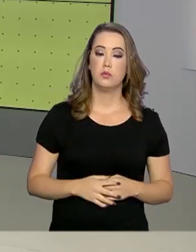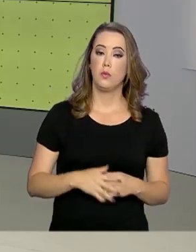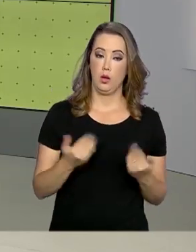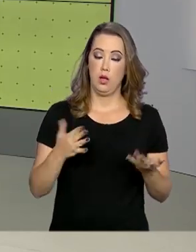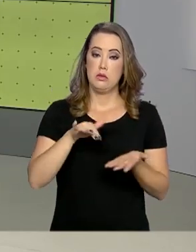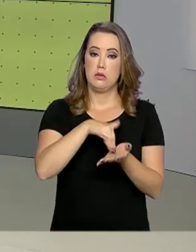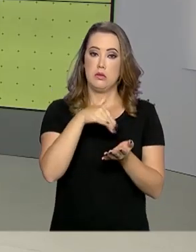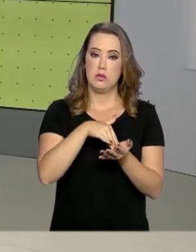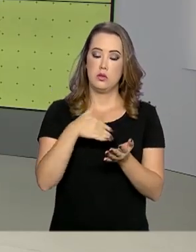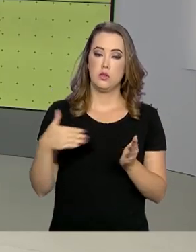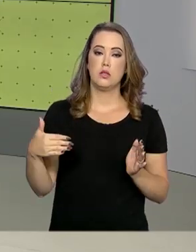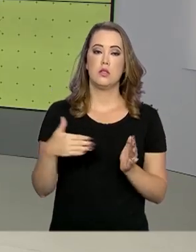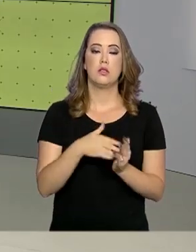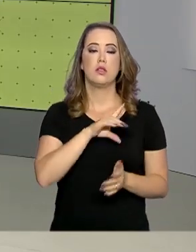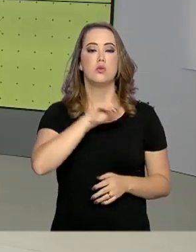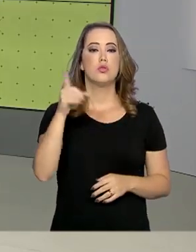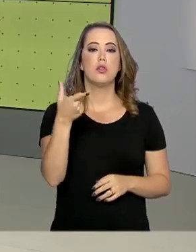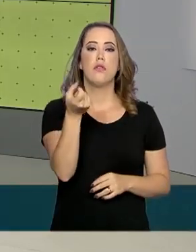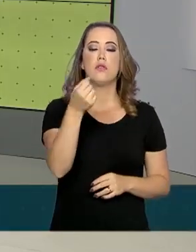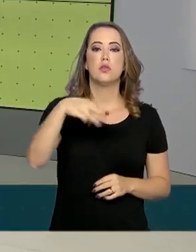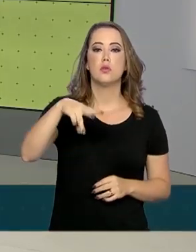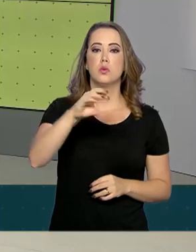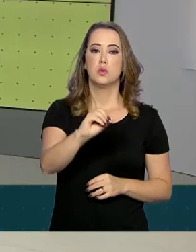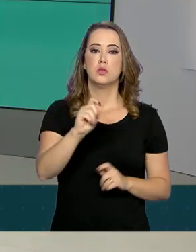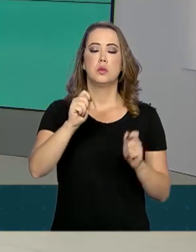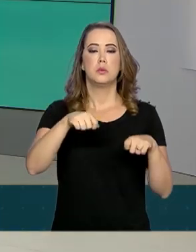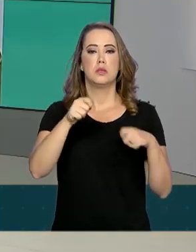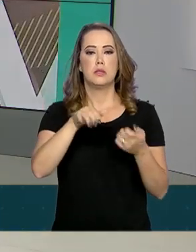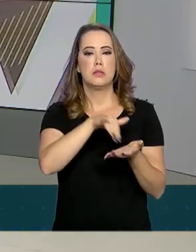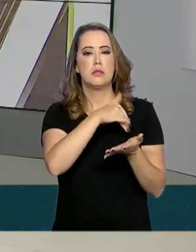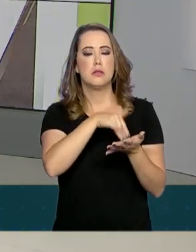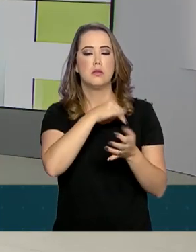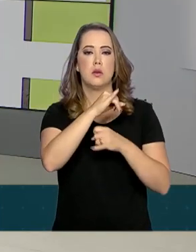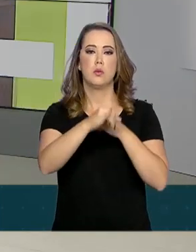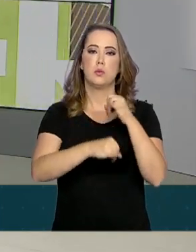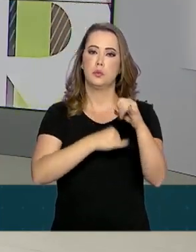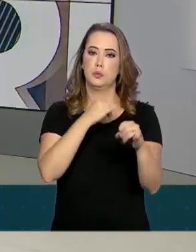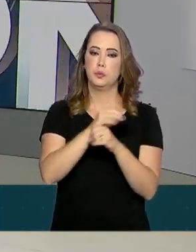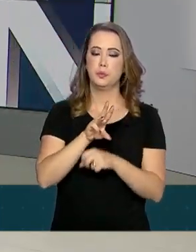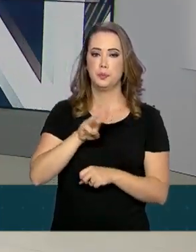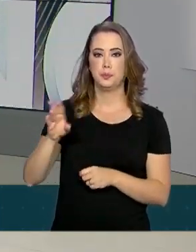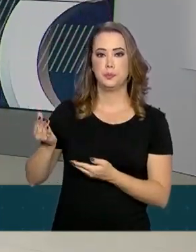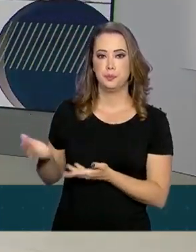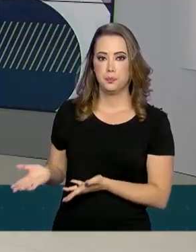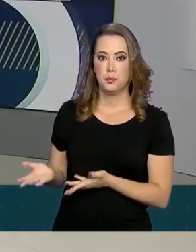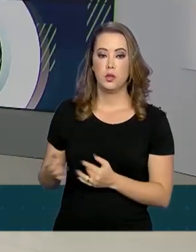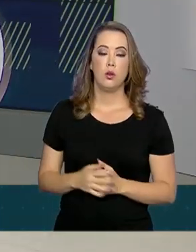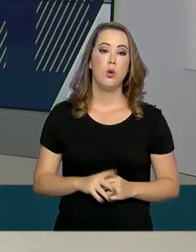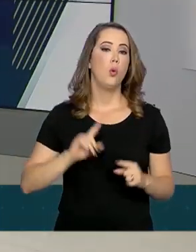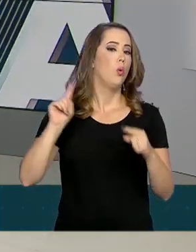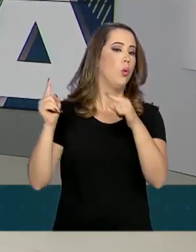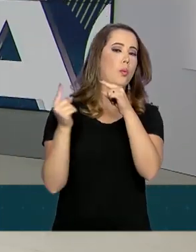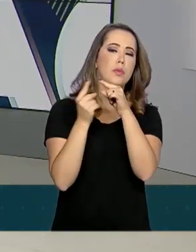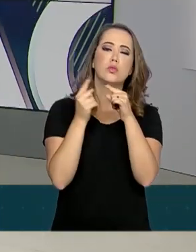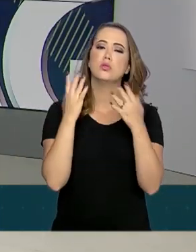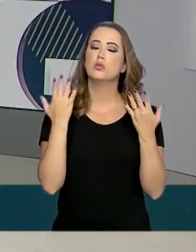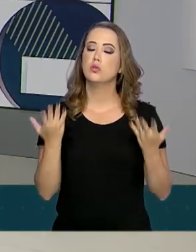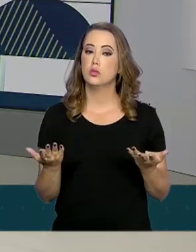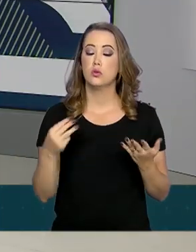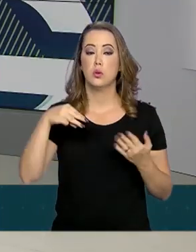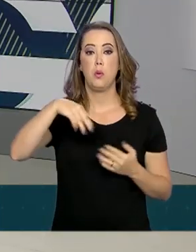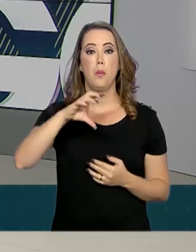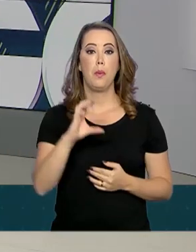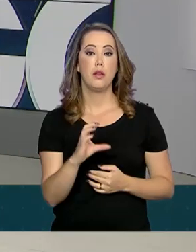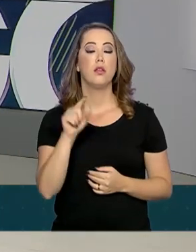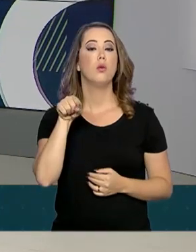As inscrições vão até dia 20 de março e devem ser feitas somente pelo site da UBMEP. Os objetivos da competição, segundo